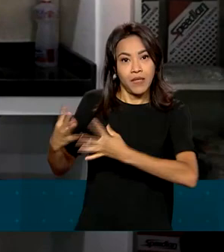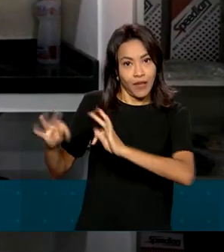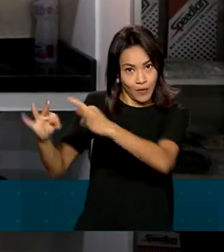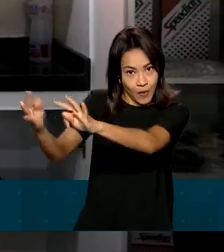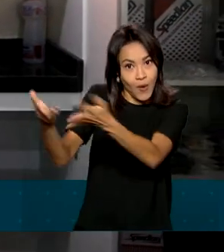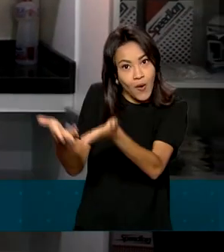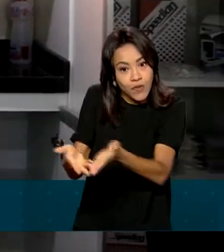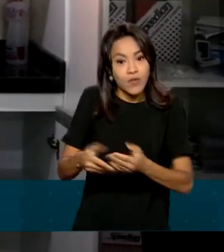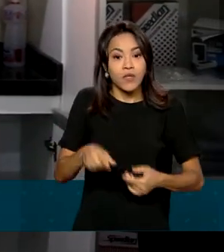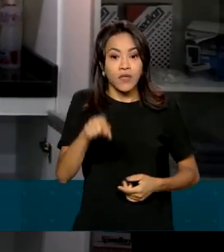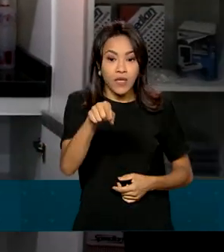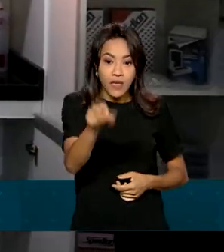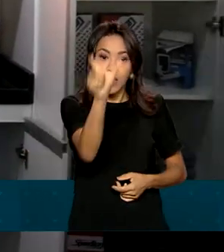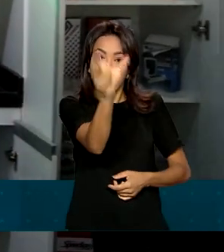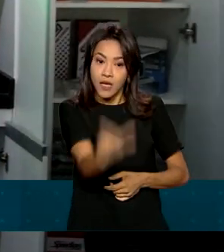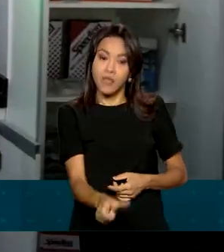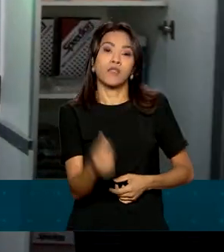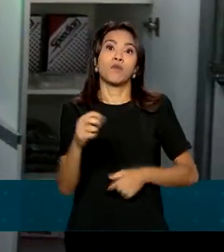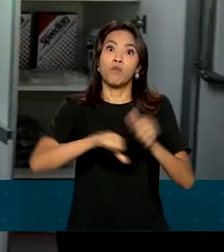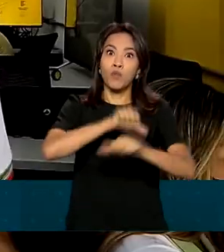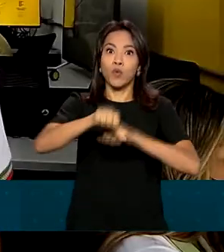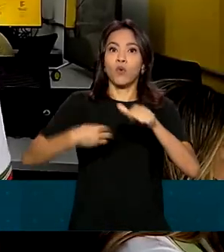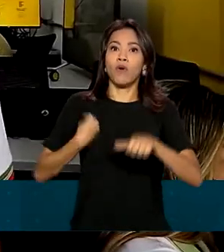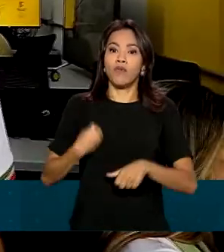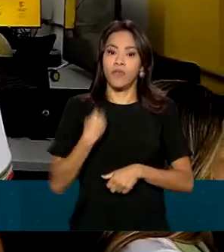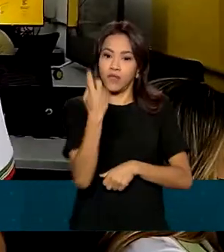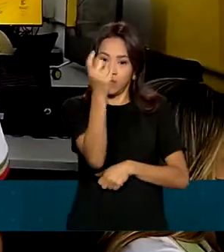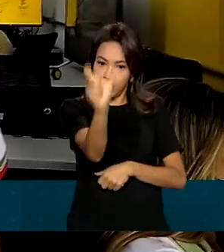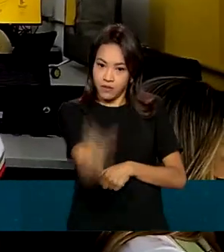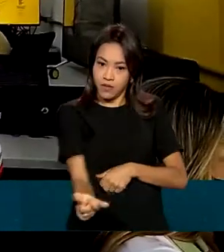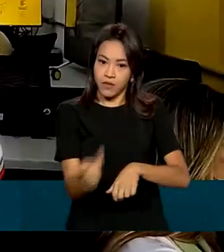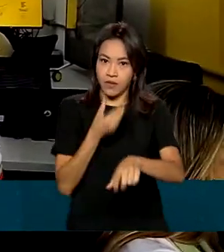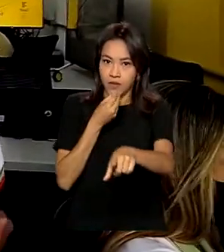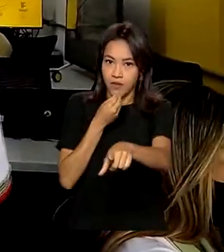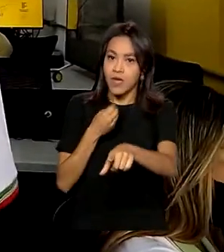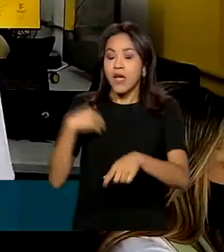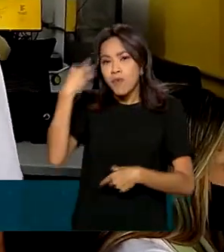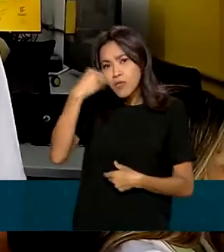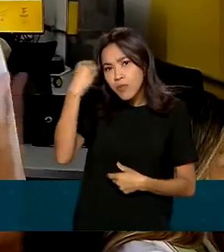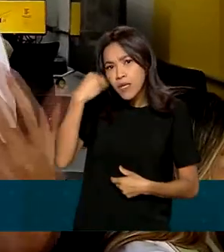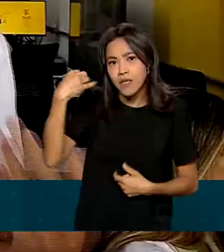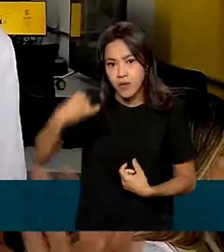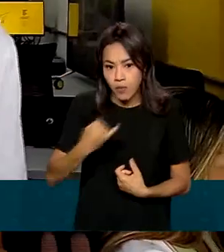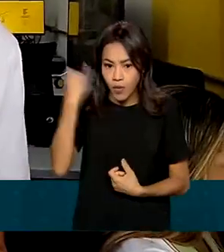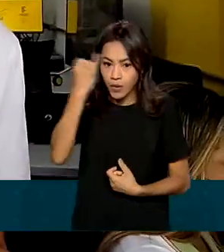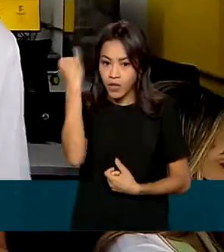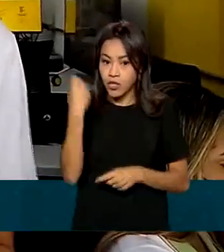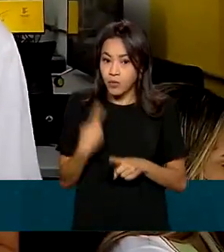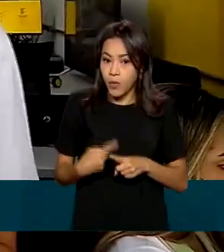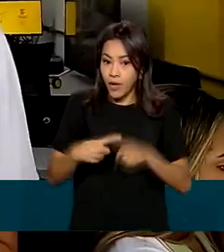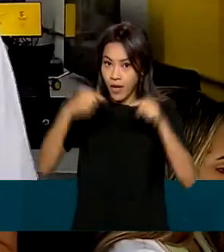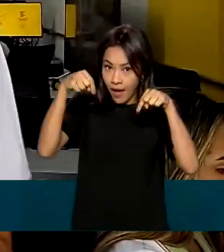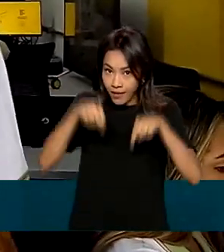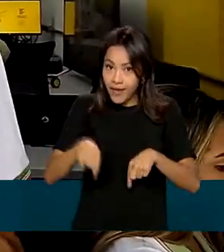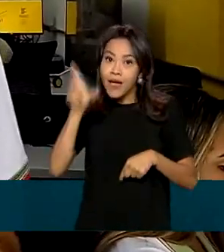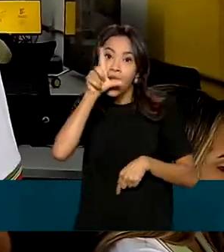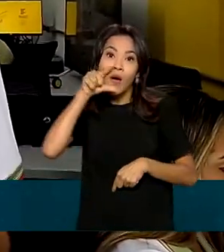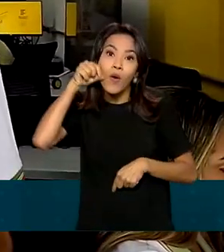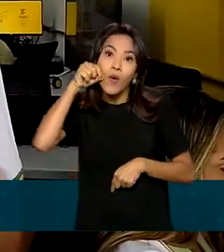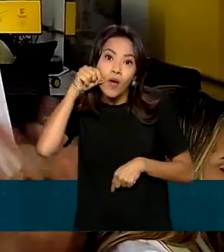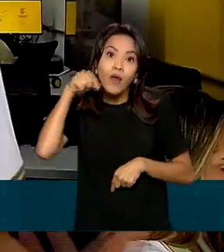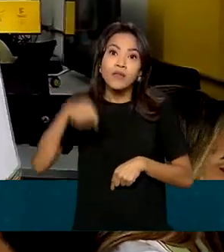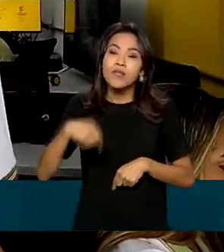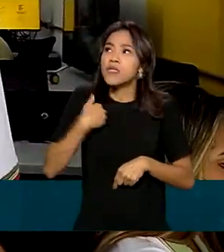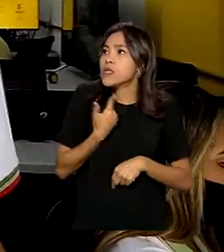Qualificação que mudou a vida de jovens como o Adeildo. Essa experiência vai ser muito importante, primeiro porque aqui no sertão de Alagoas não há